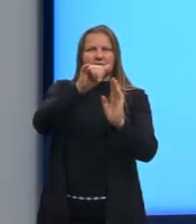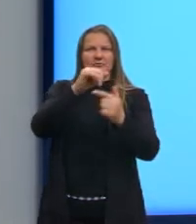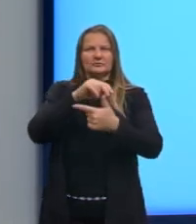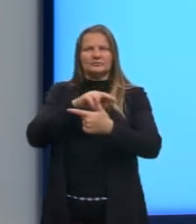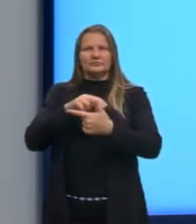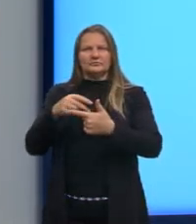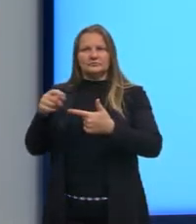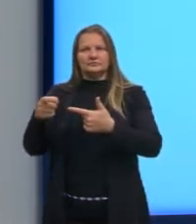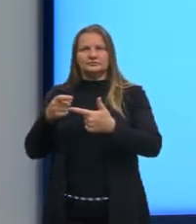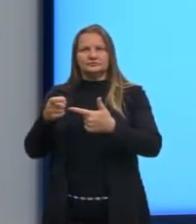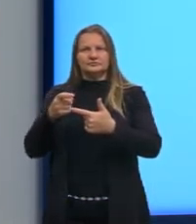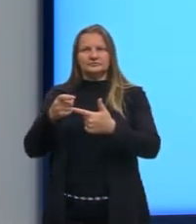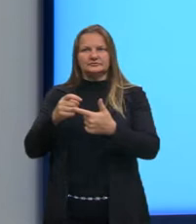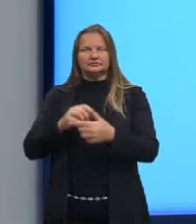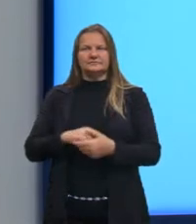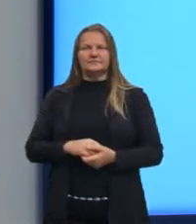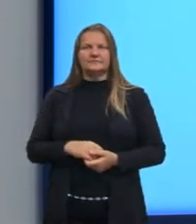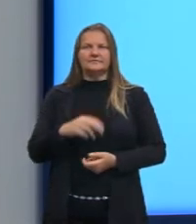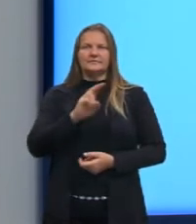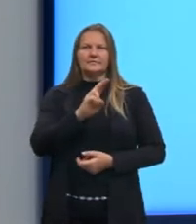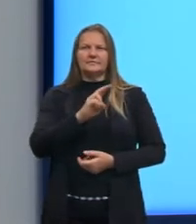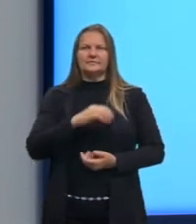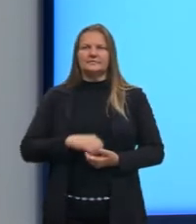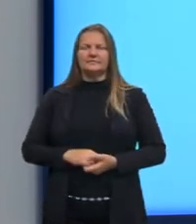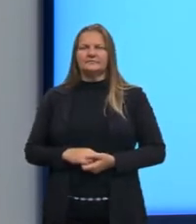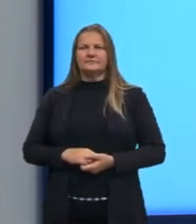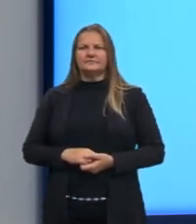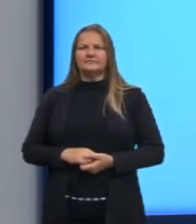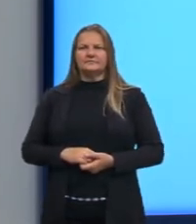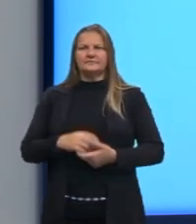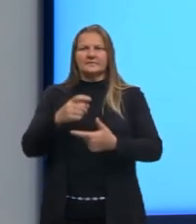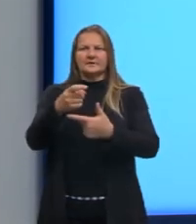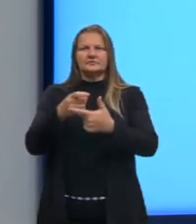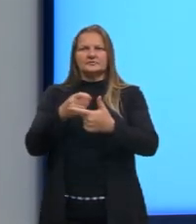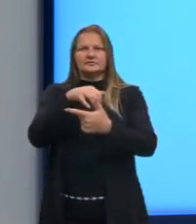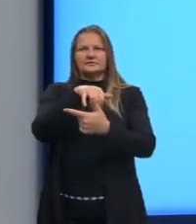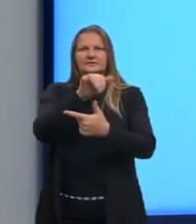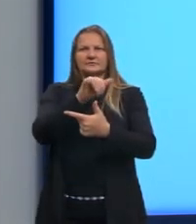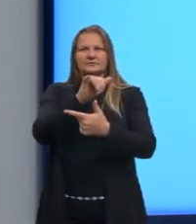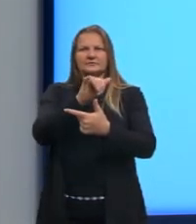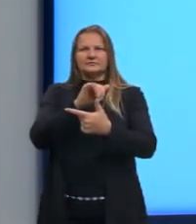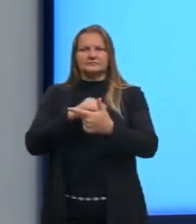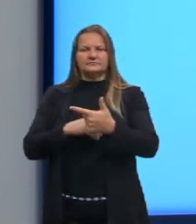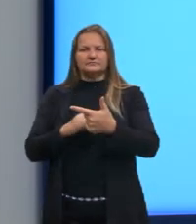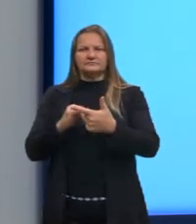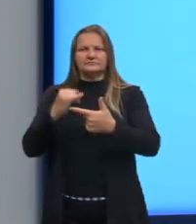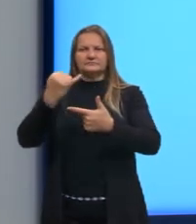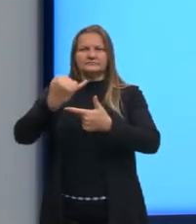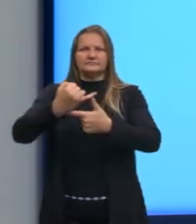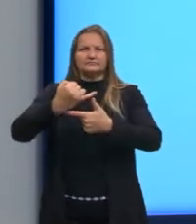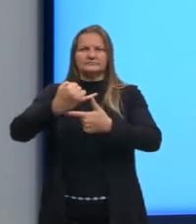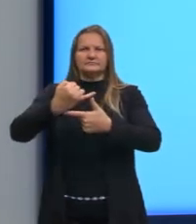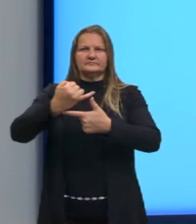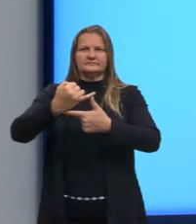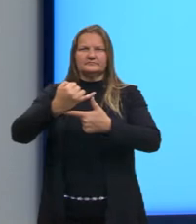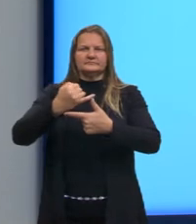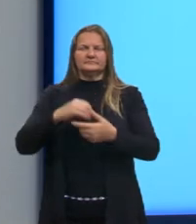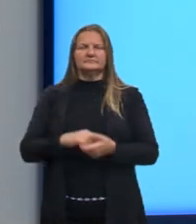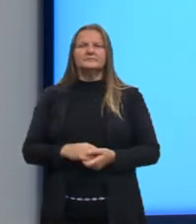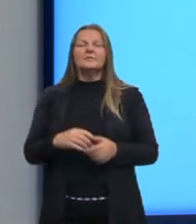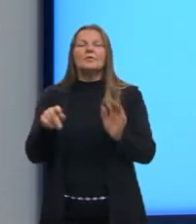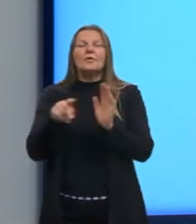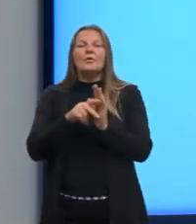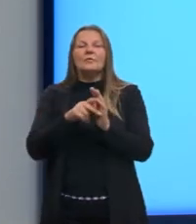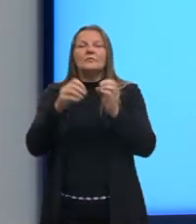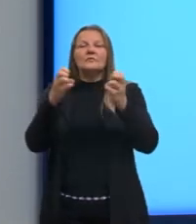consigo até colocar os nomezinhos, né? Coloquei aqui o cateto X e o cateto Y. E aí, eu